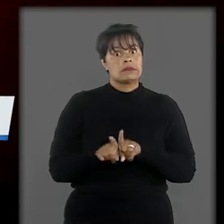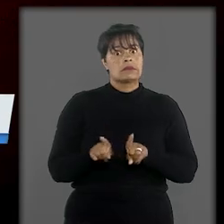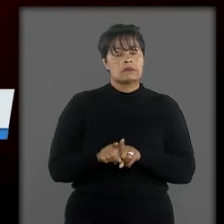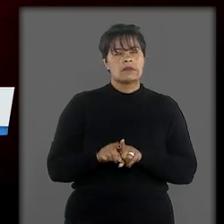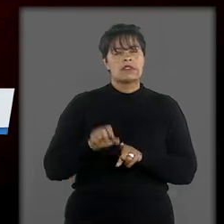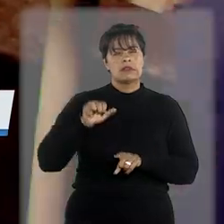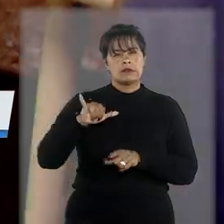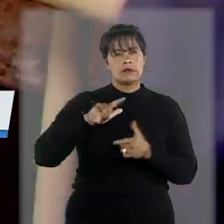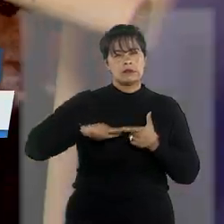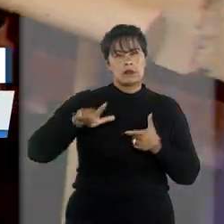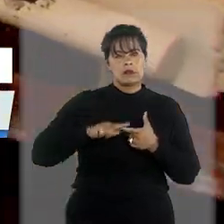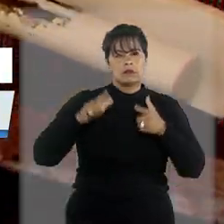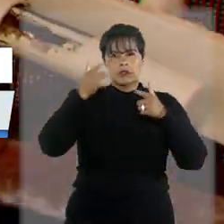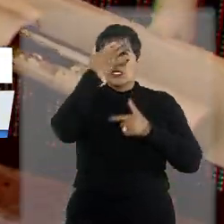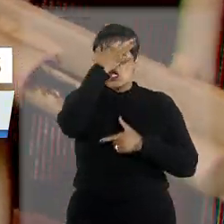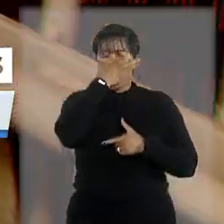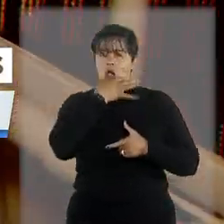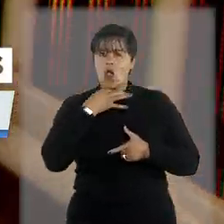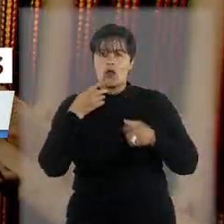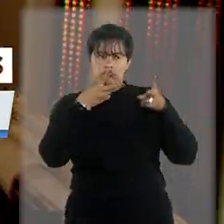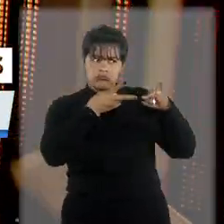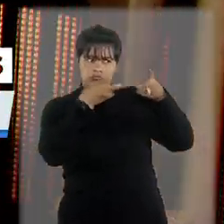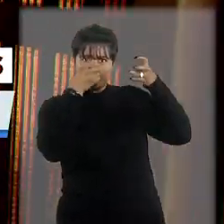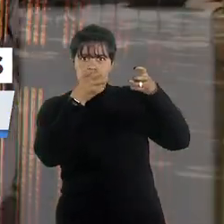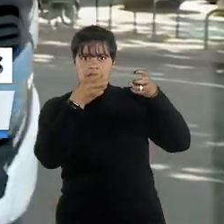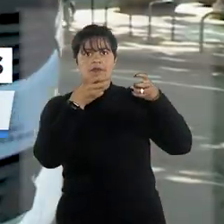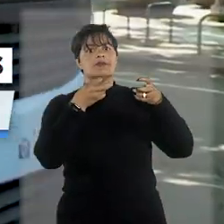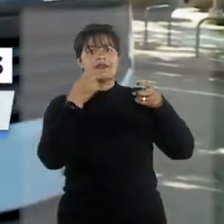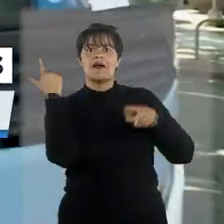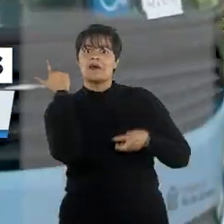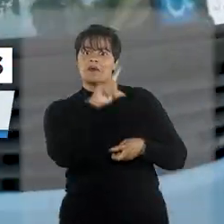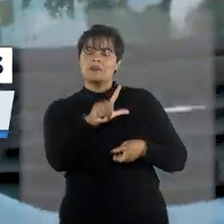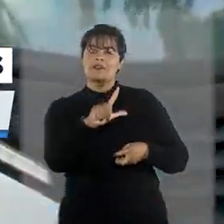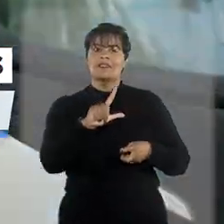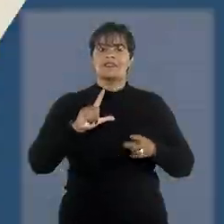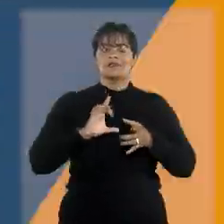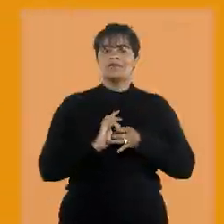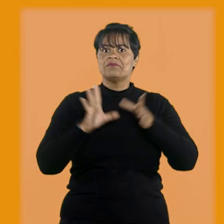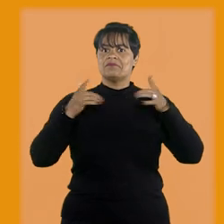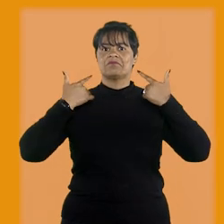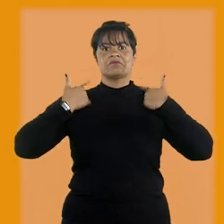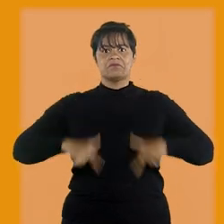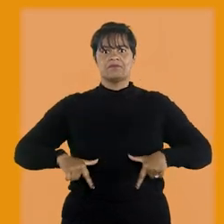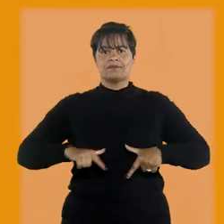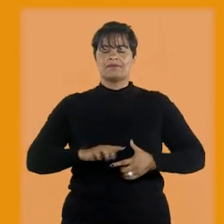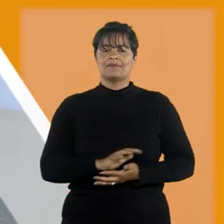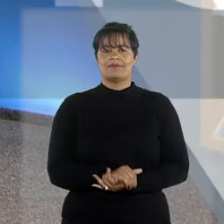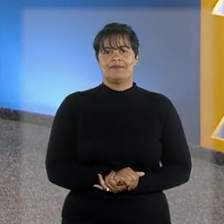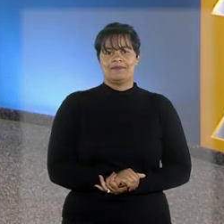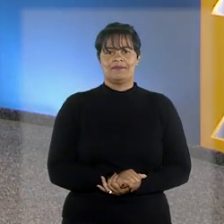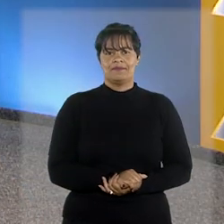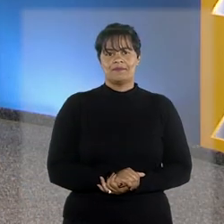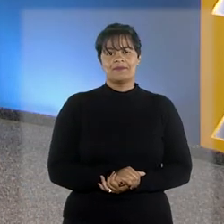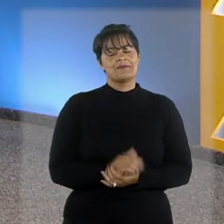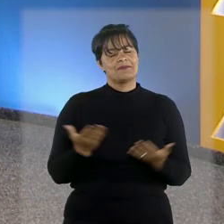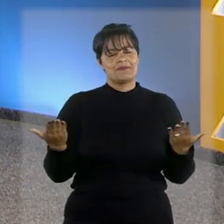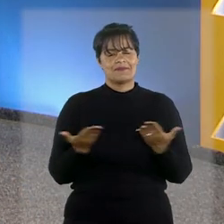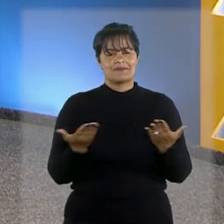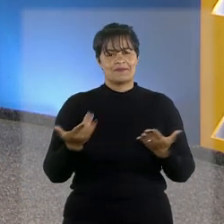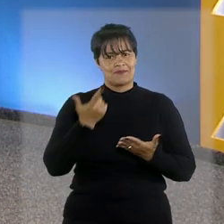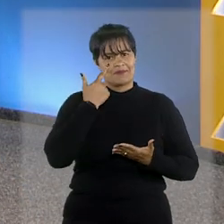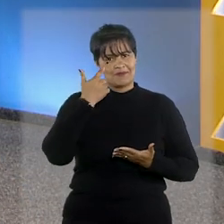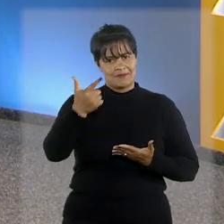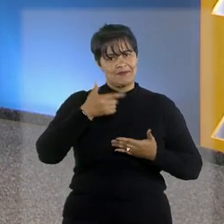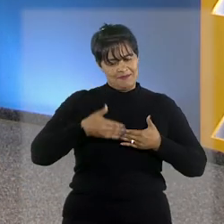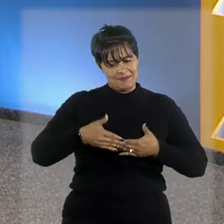irregularidades em reconhecimento pessoal justificam a absolvição por roubo-estupro em ônibus. O STJ